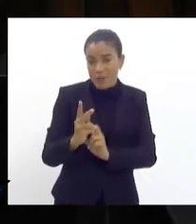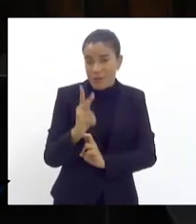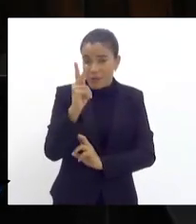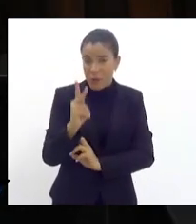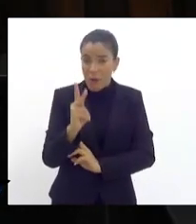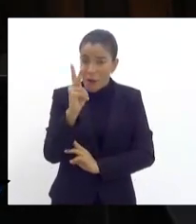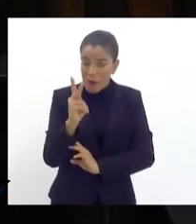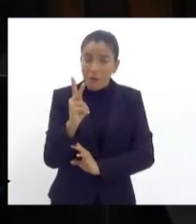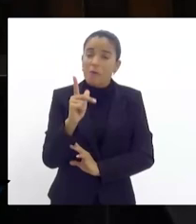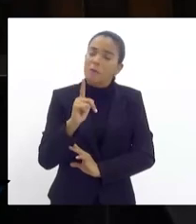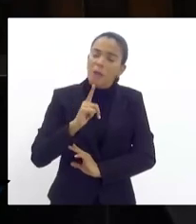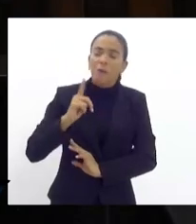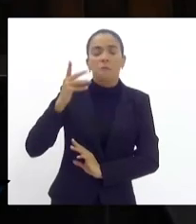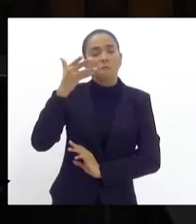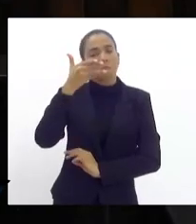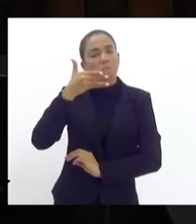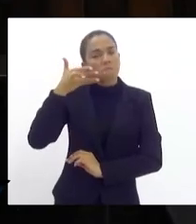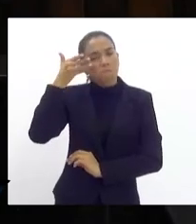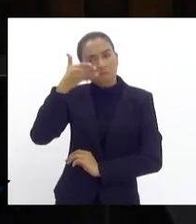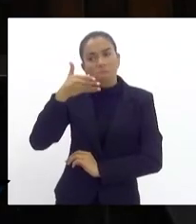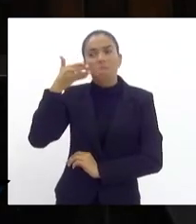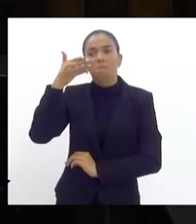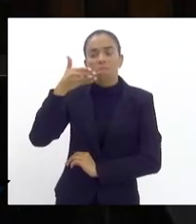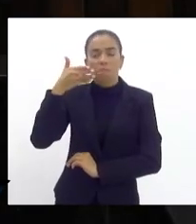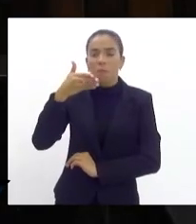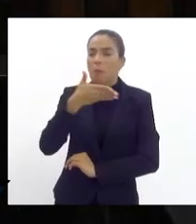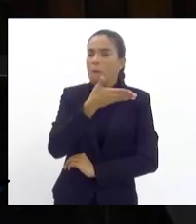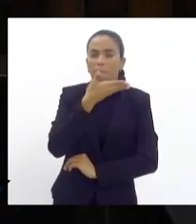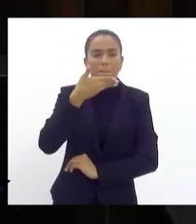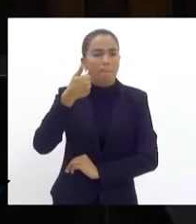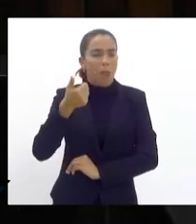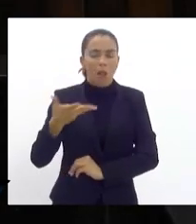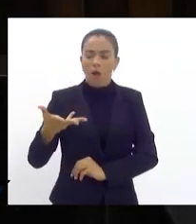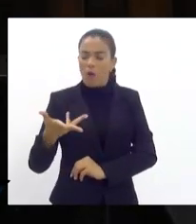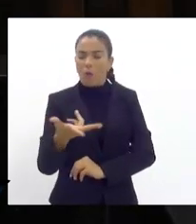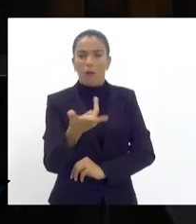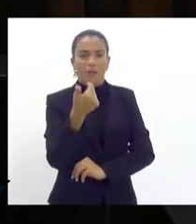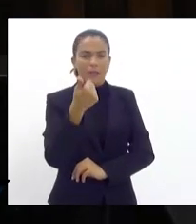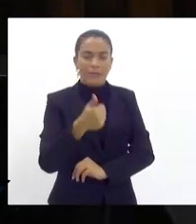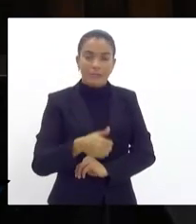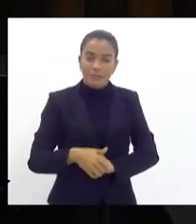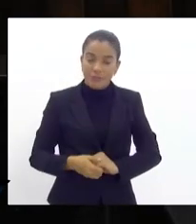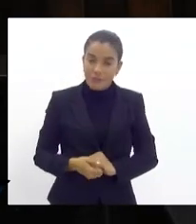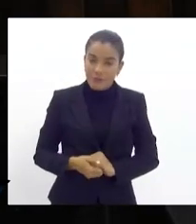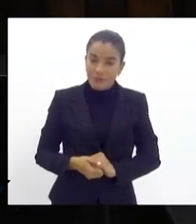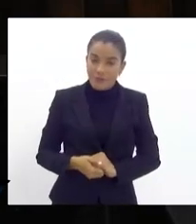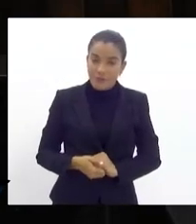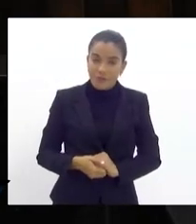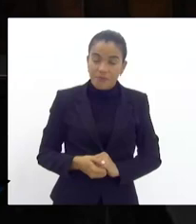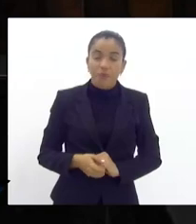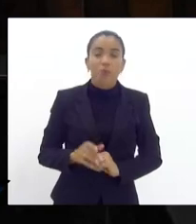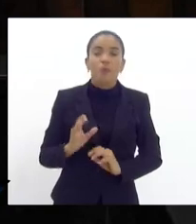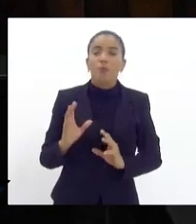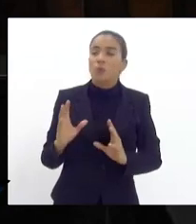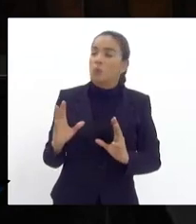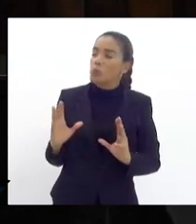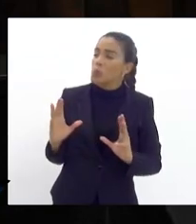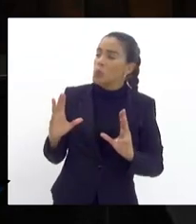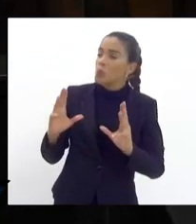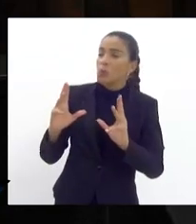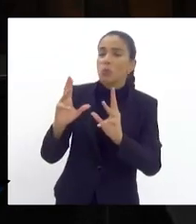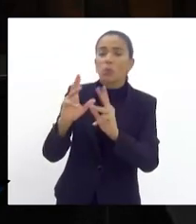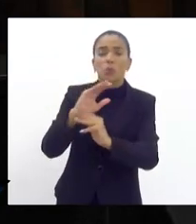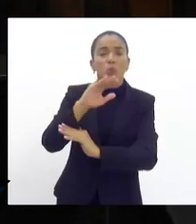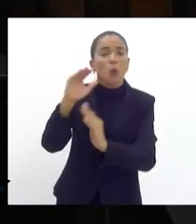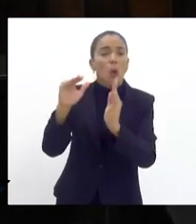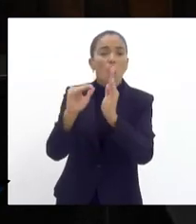cabe um discurso da melhor qualidade. Todos os entes federativos